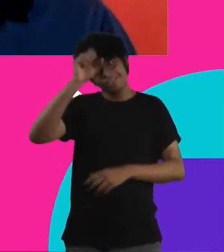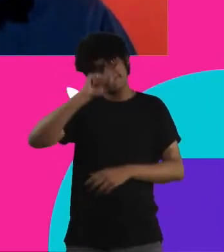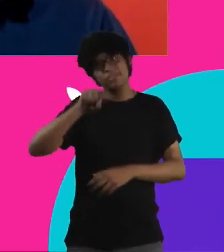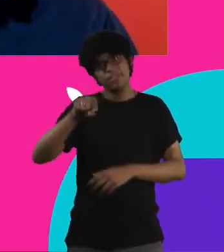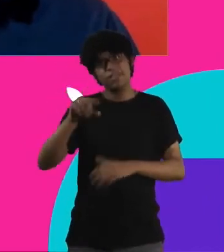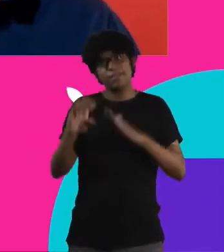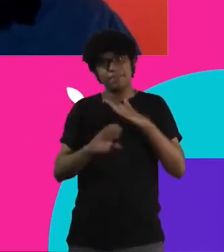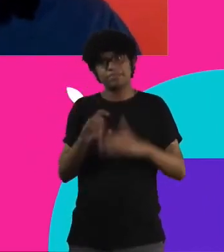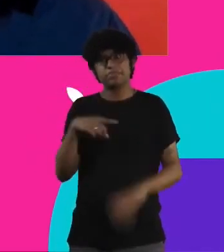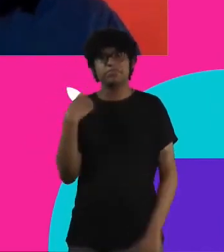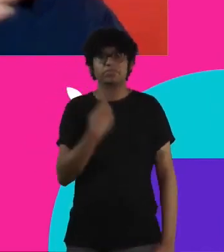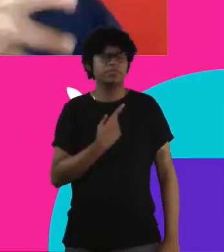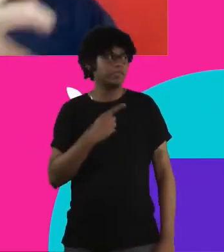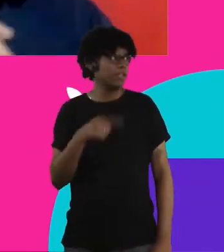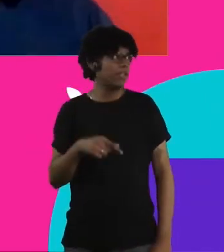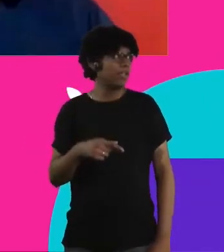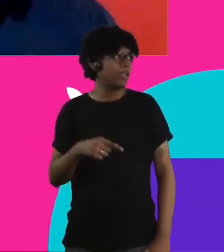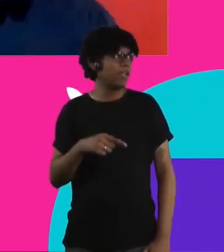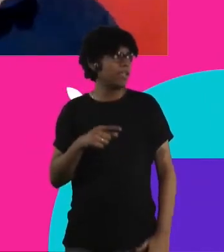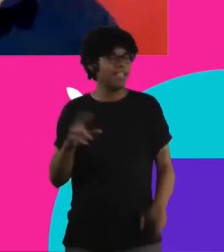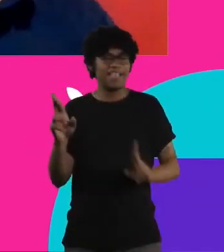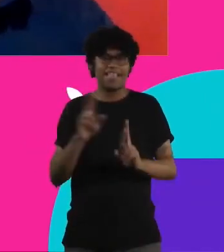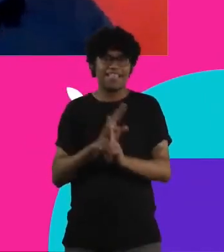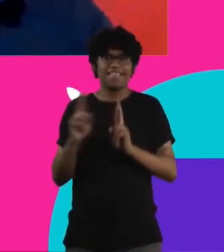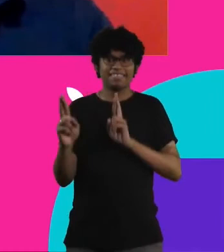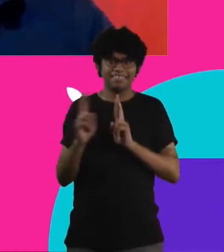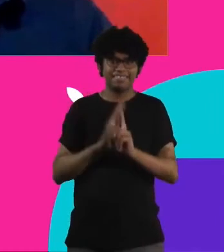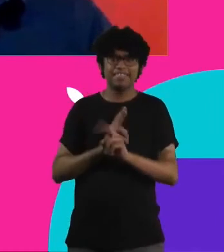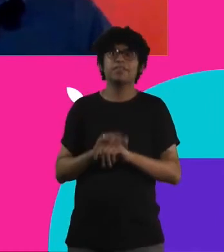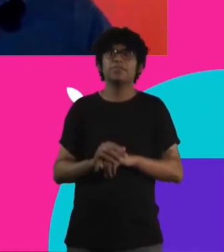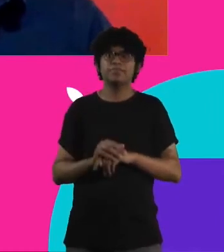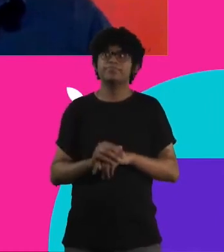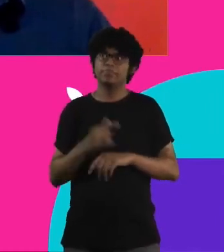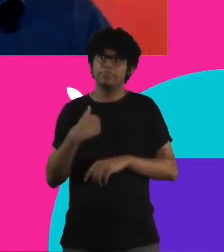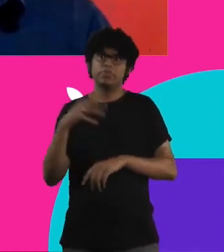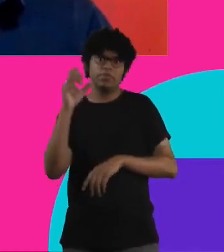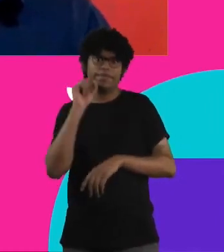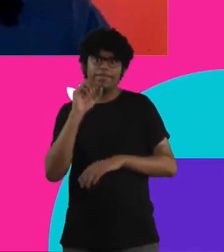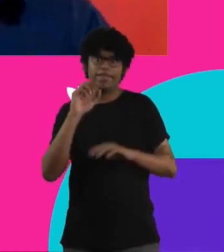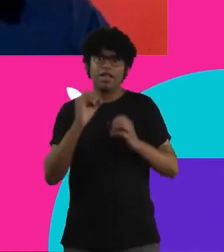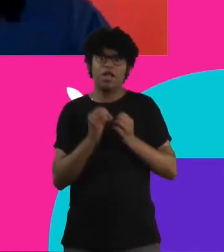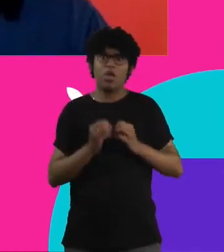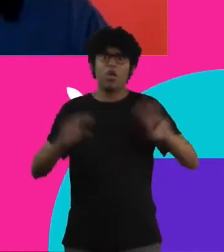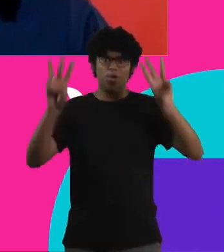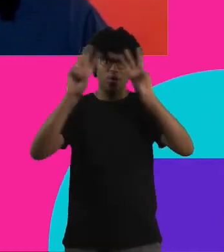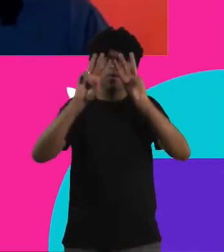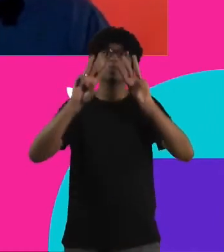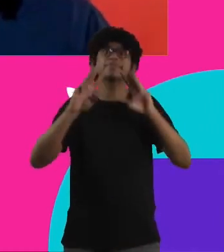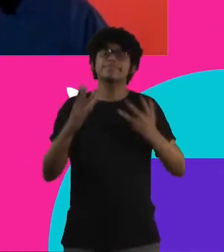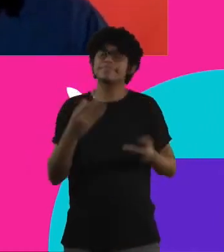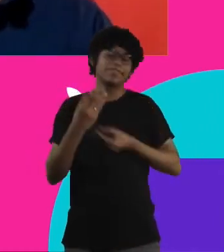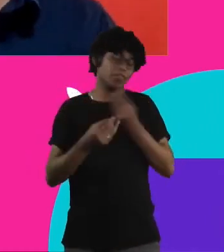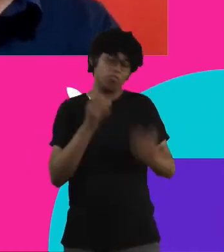gastromotiva e fazendo toda essa relação que estava ouvindo muito essas discussões na ONU falar ok, tudo